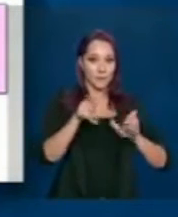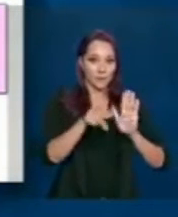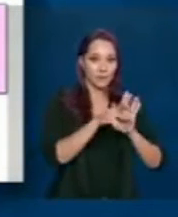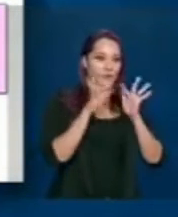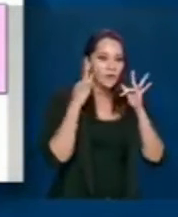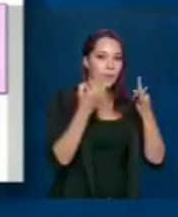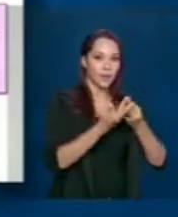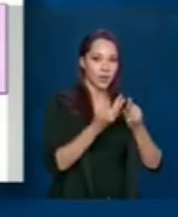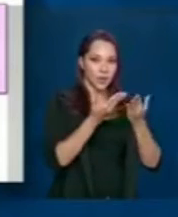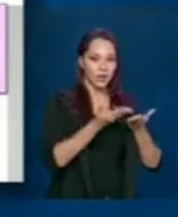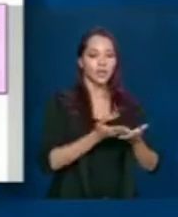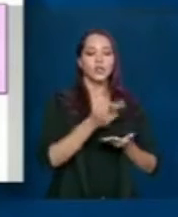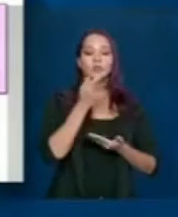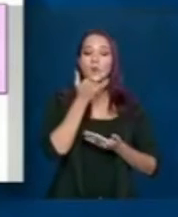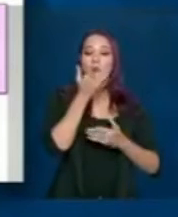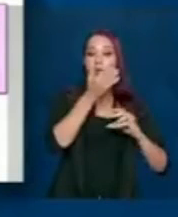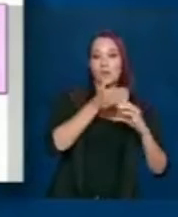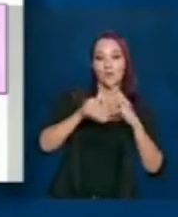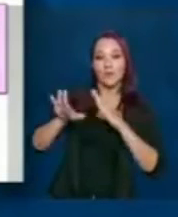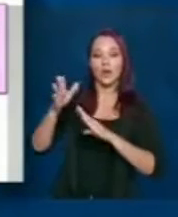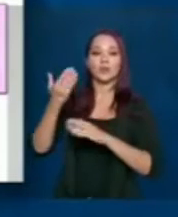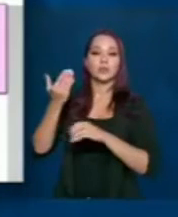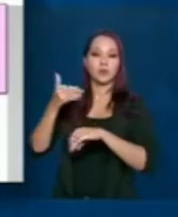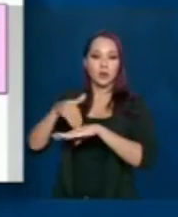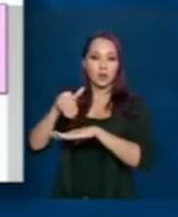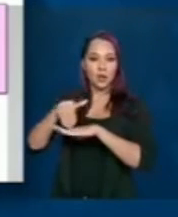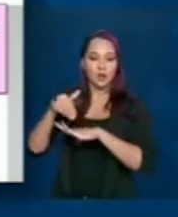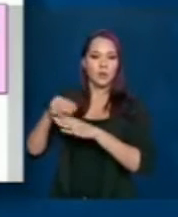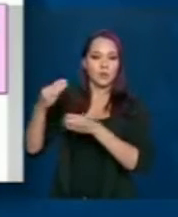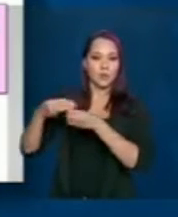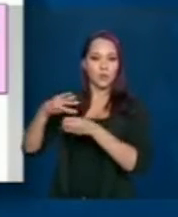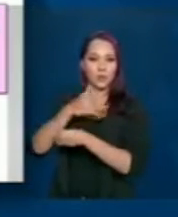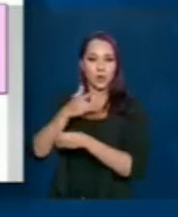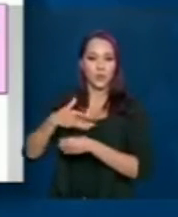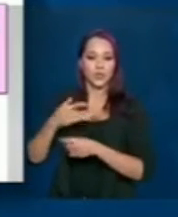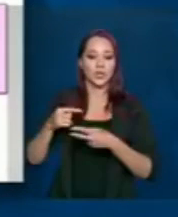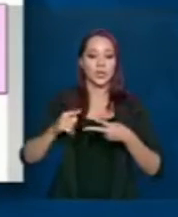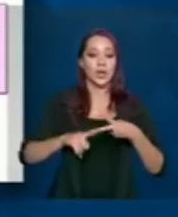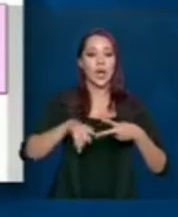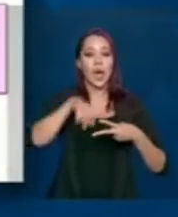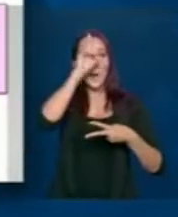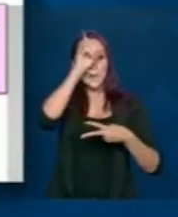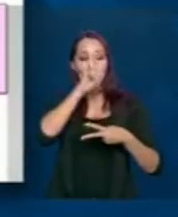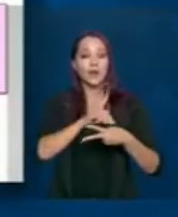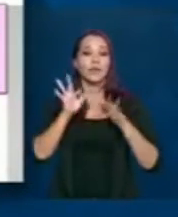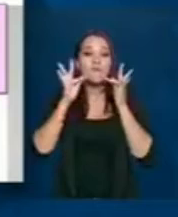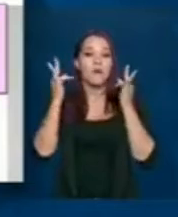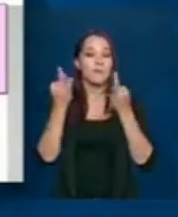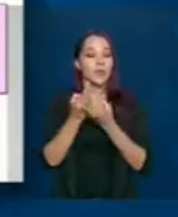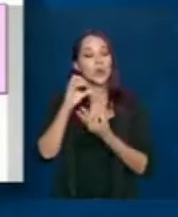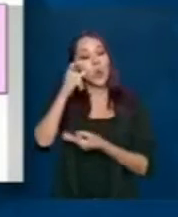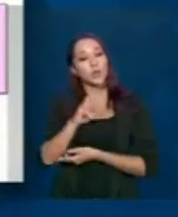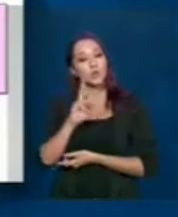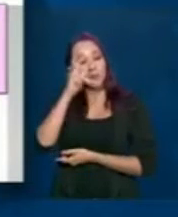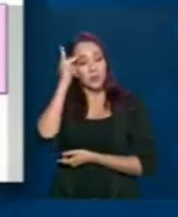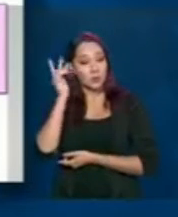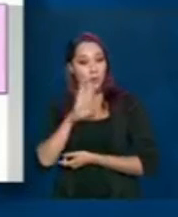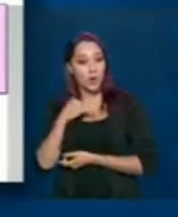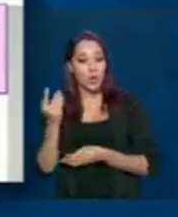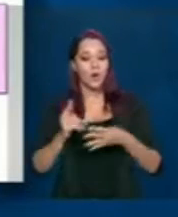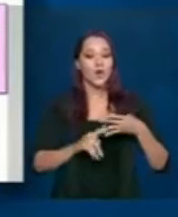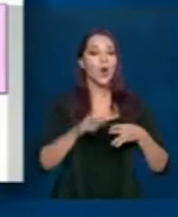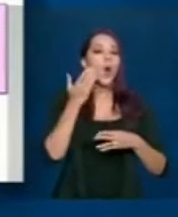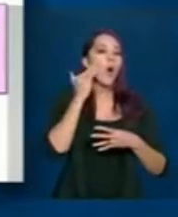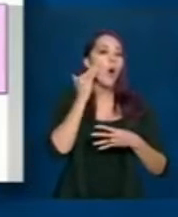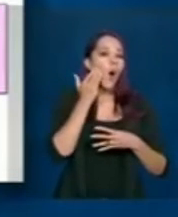que é enviada para a Secretaria Municipal de Saúde, o amarelo, que é para o familiar responsável pelo falecido, e a via